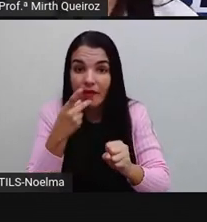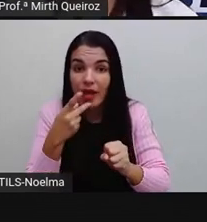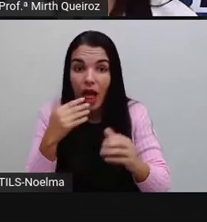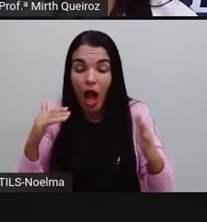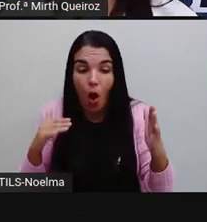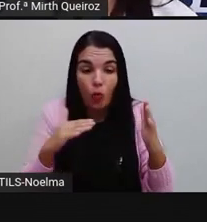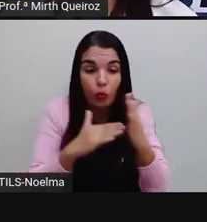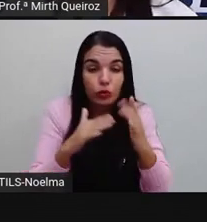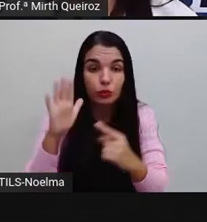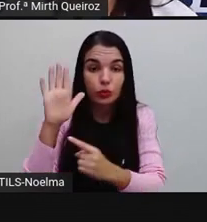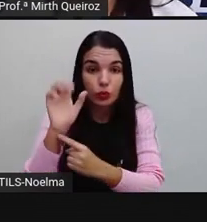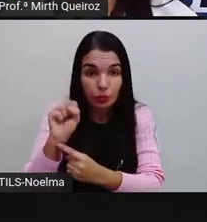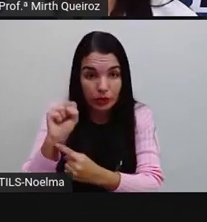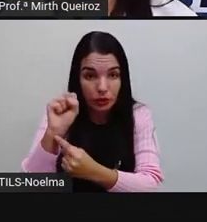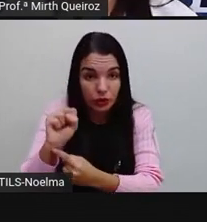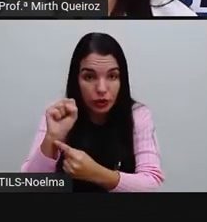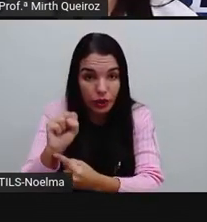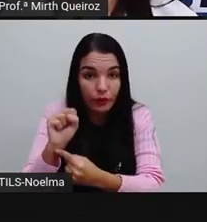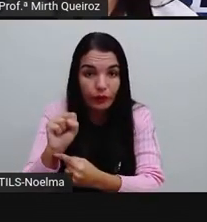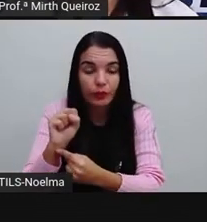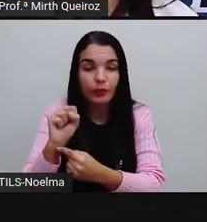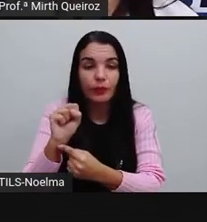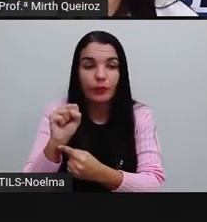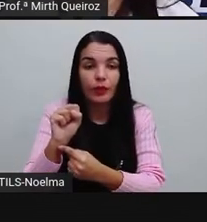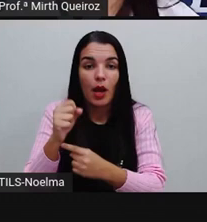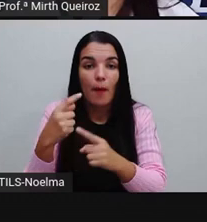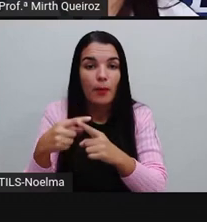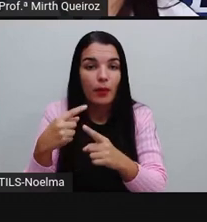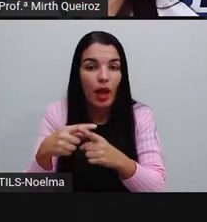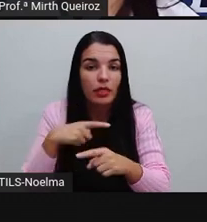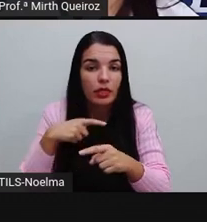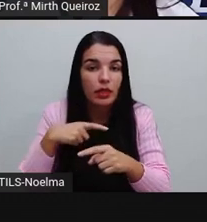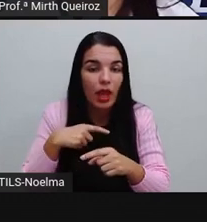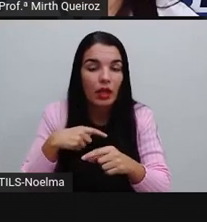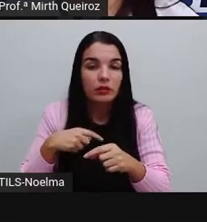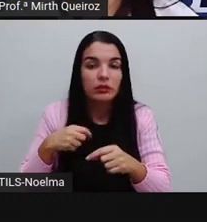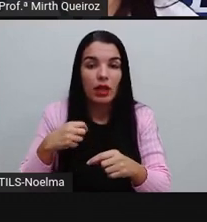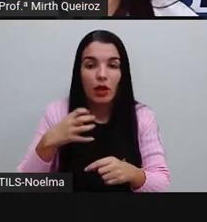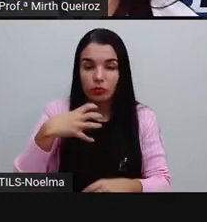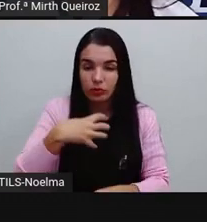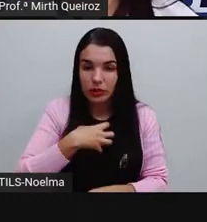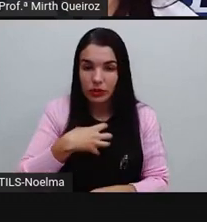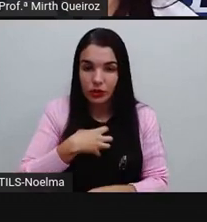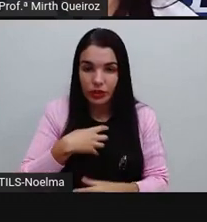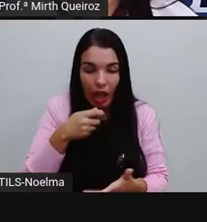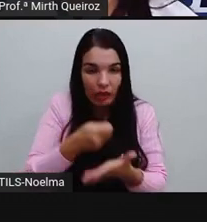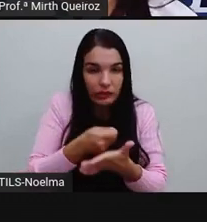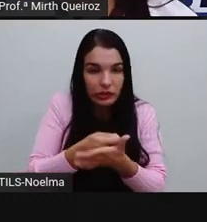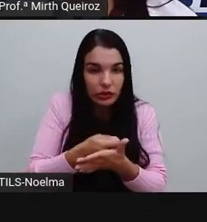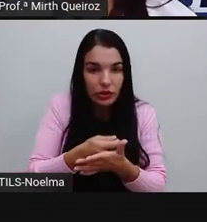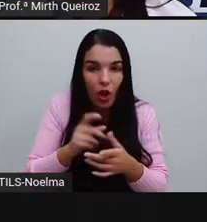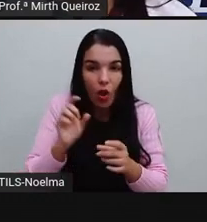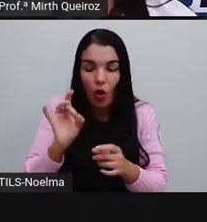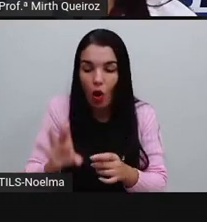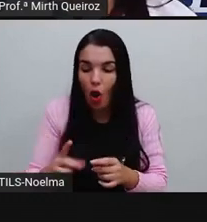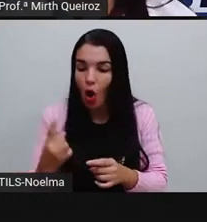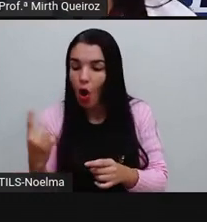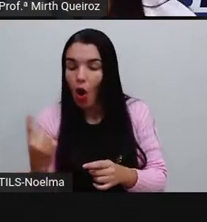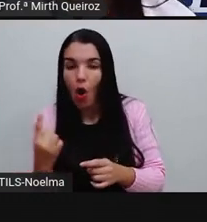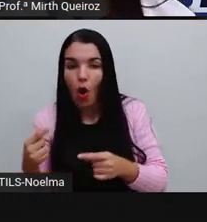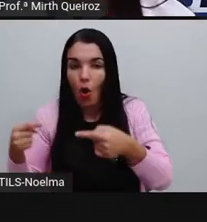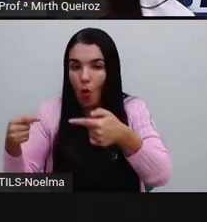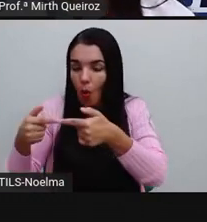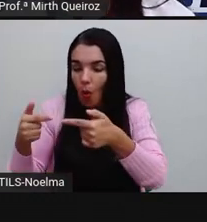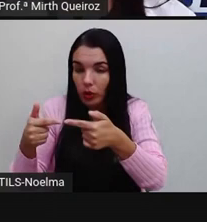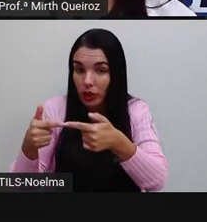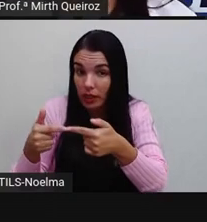último substantivo, né? Porque o sentido assim exige, só com ele se fará a